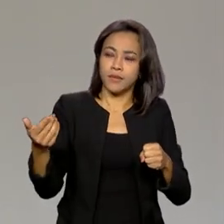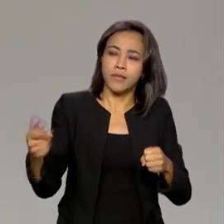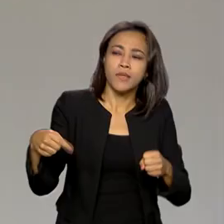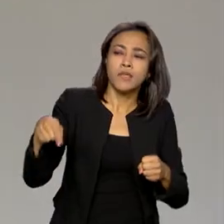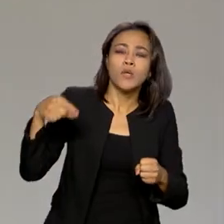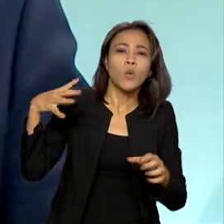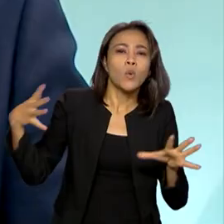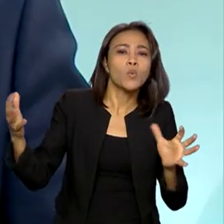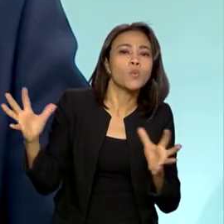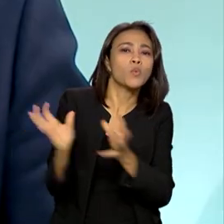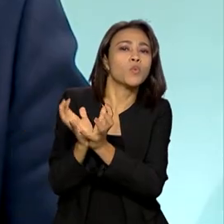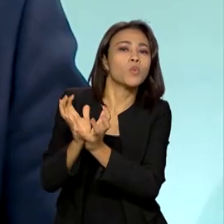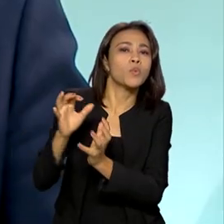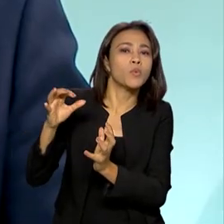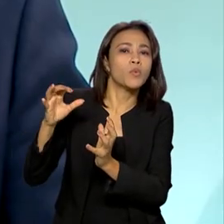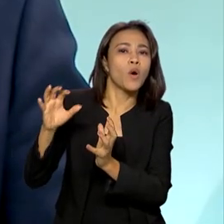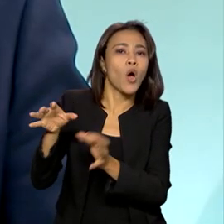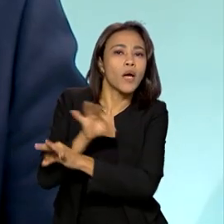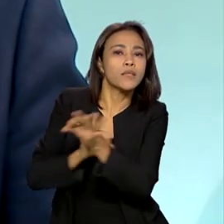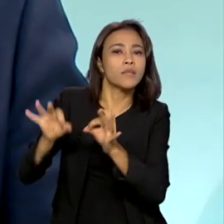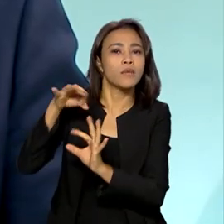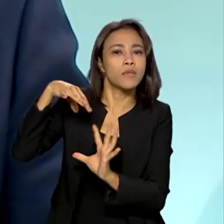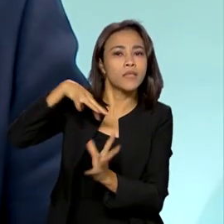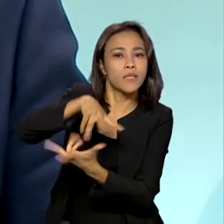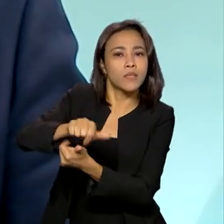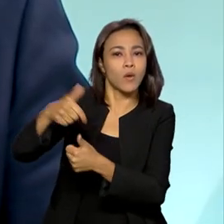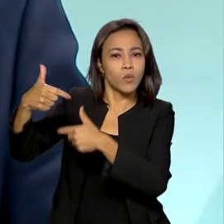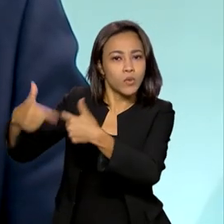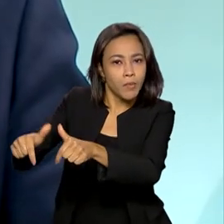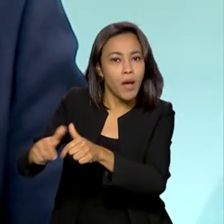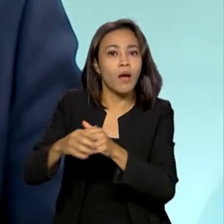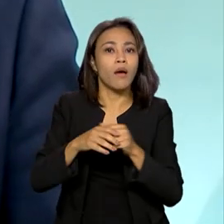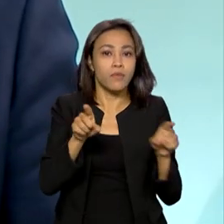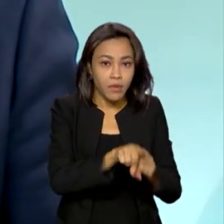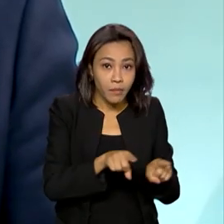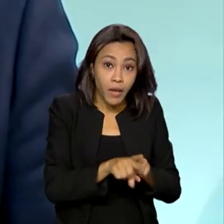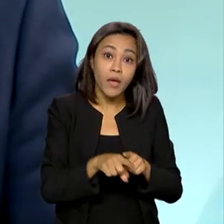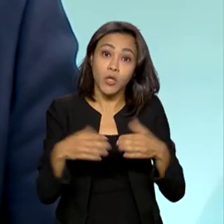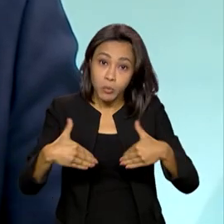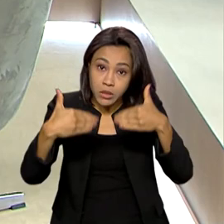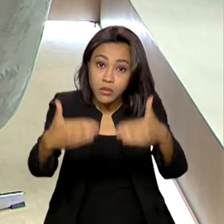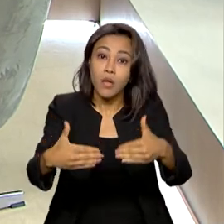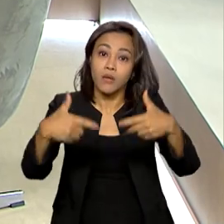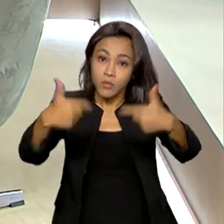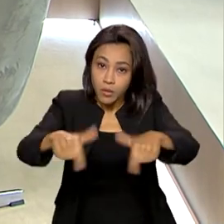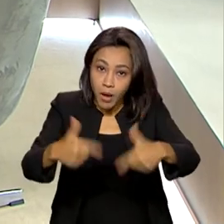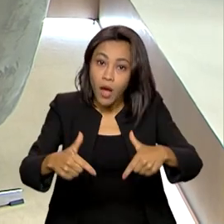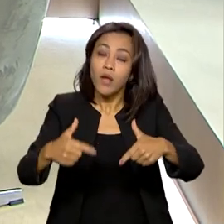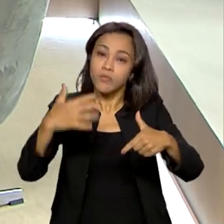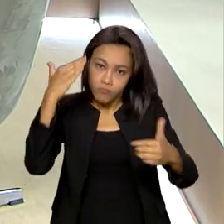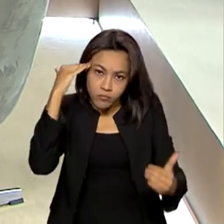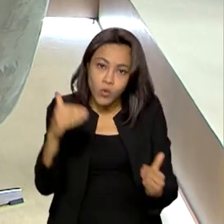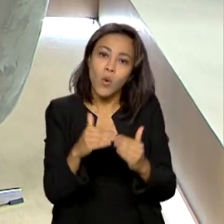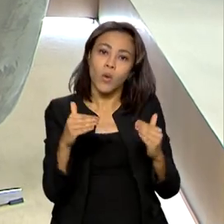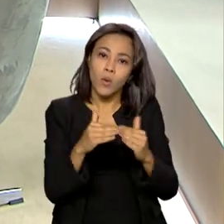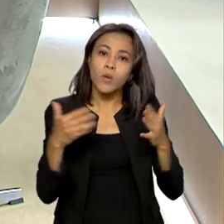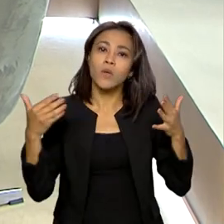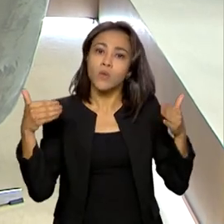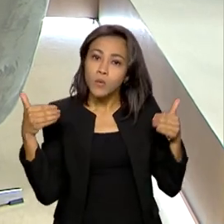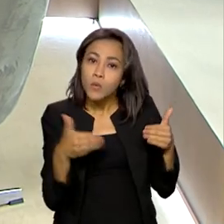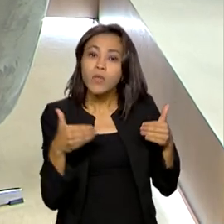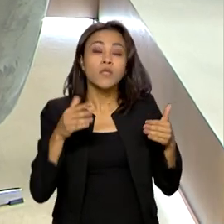Internacional do Trabalho. Esse ano, de novo, o Ministério do Trabalho e Previdência se engajou nessa questão de